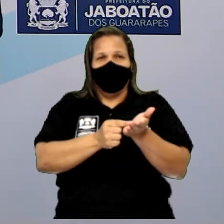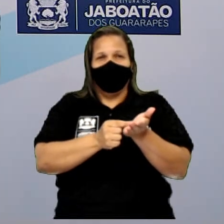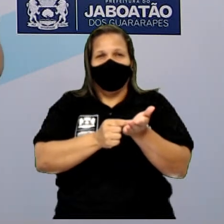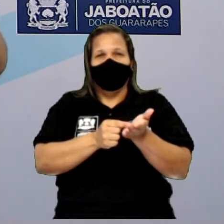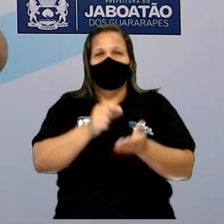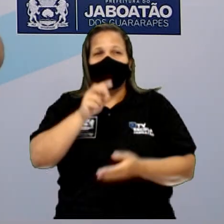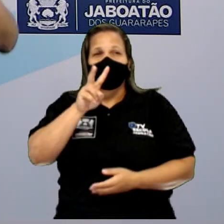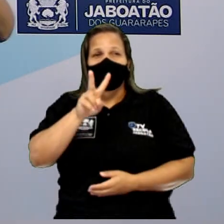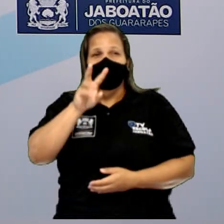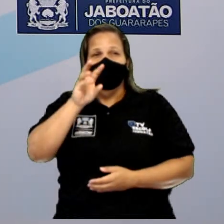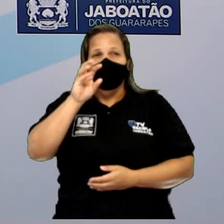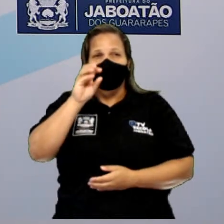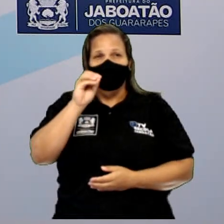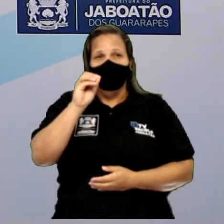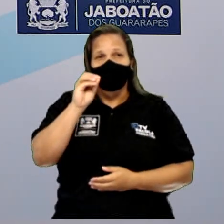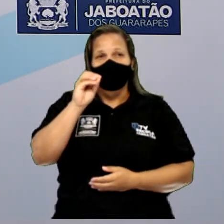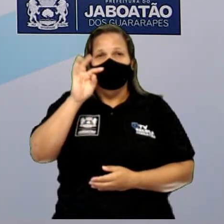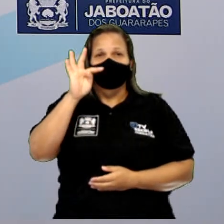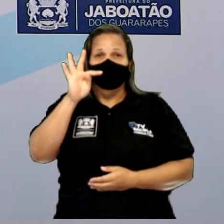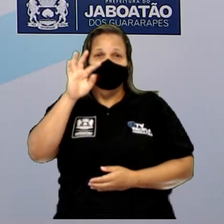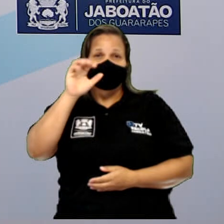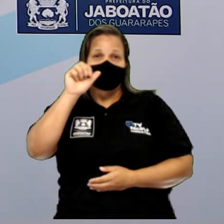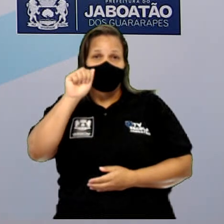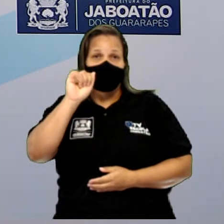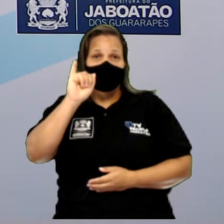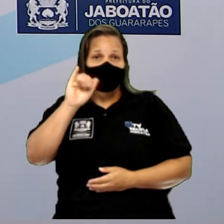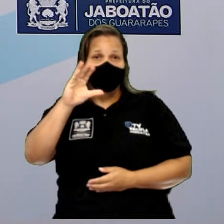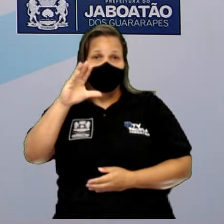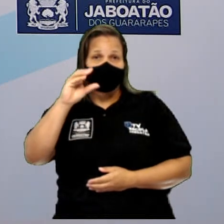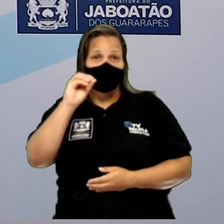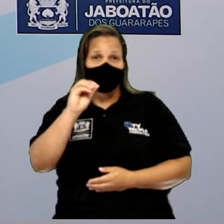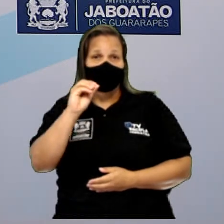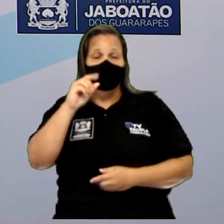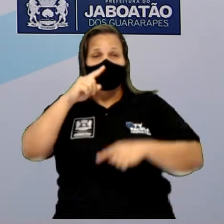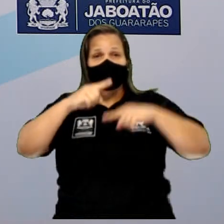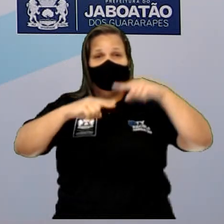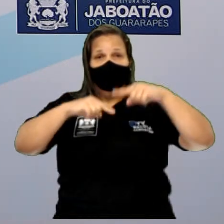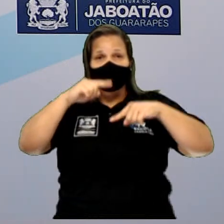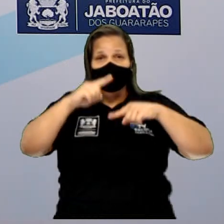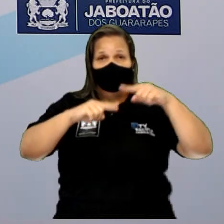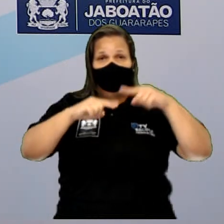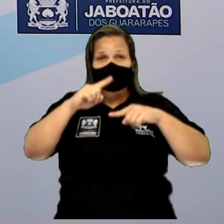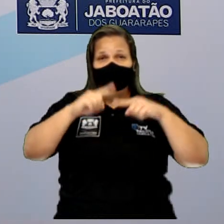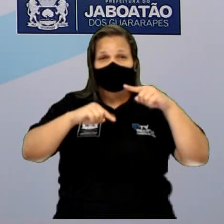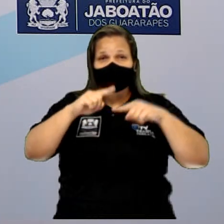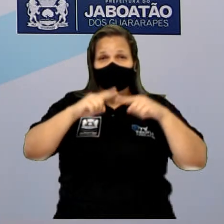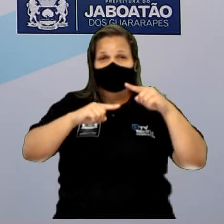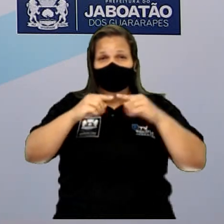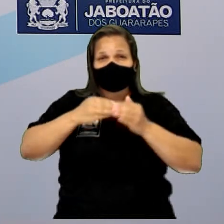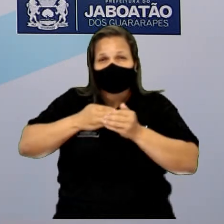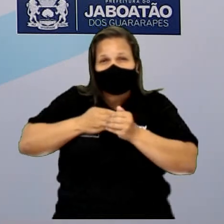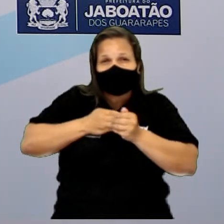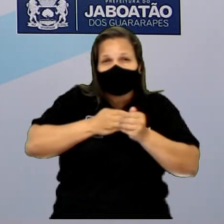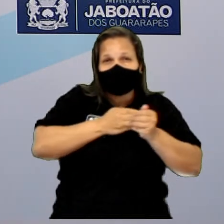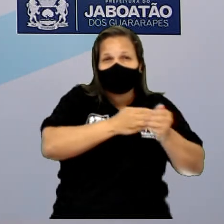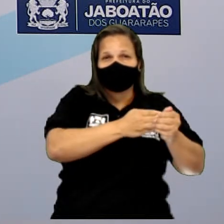e de cobre, que a gente já viu que são o quê? Materiais que conduzem à eletricidade.